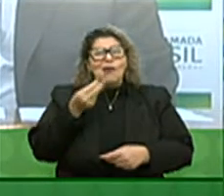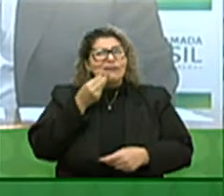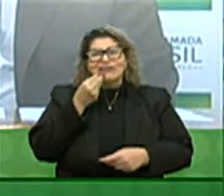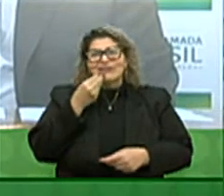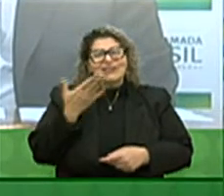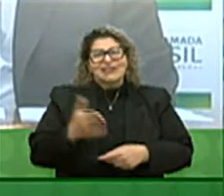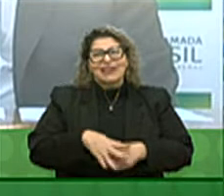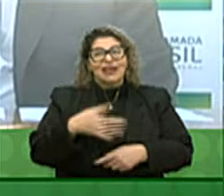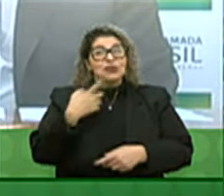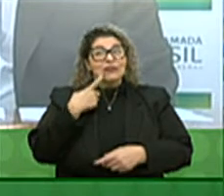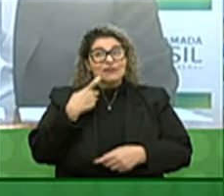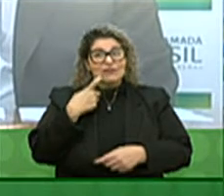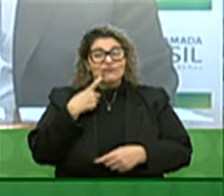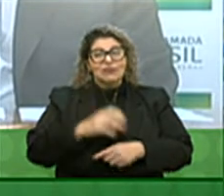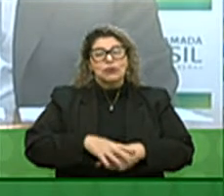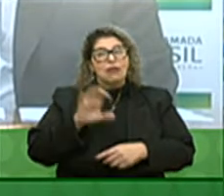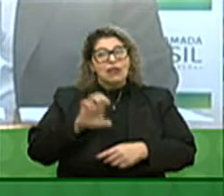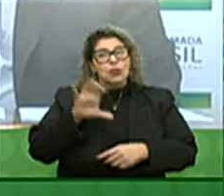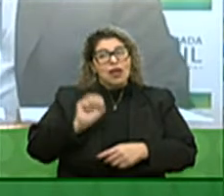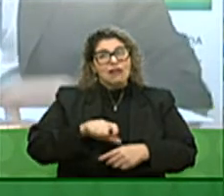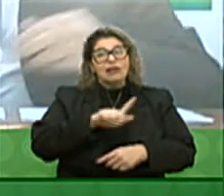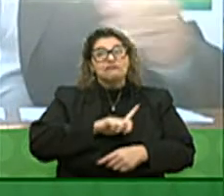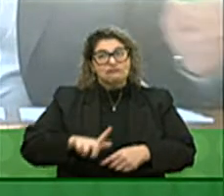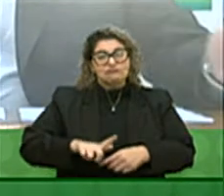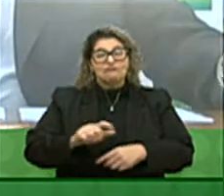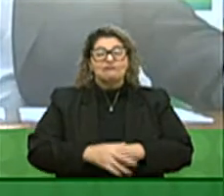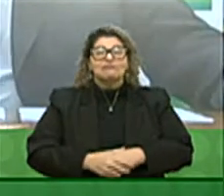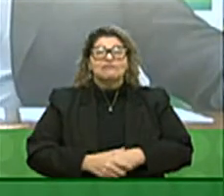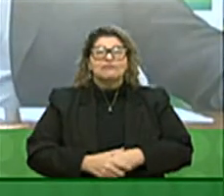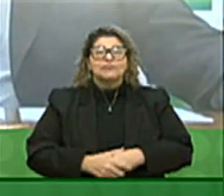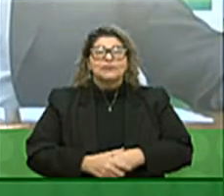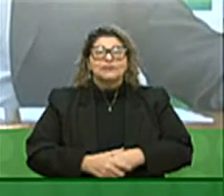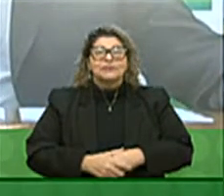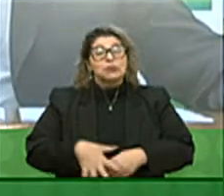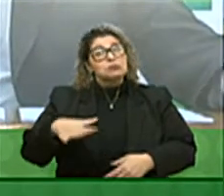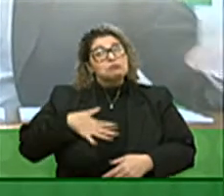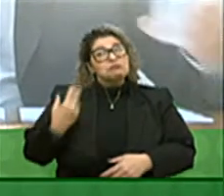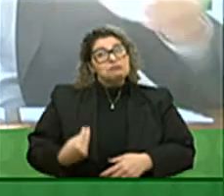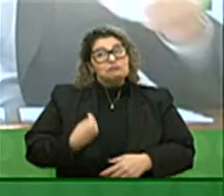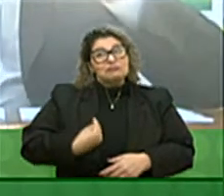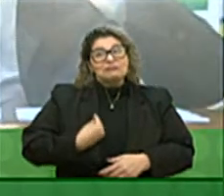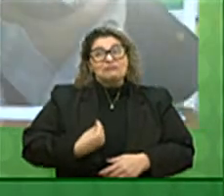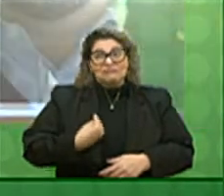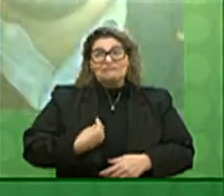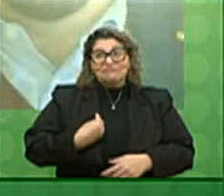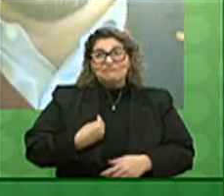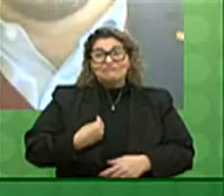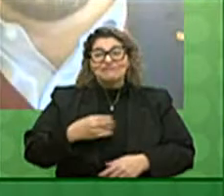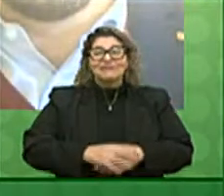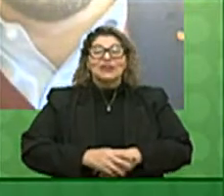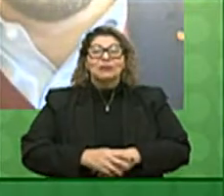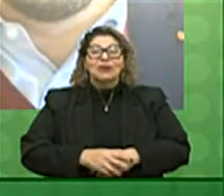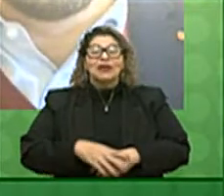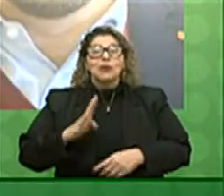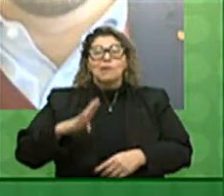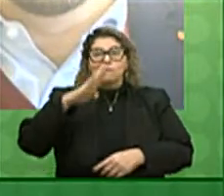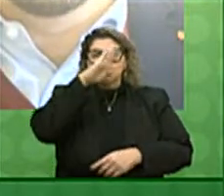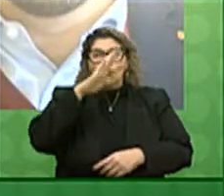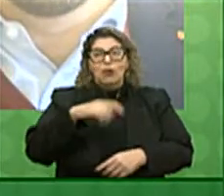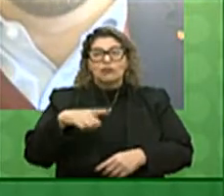Nesta sexta-feira, governador Eduardo Leite, nós estamos tendo aí a presença do presidente Jair Bolsonaro